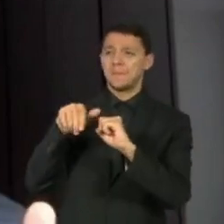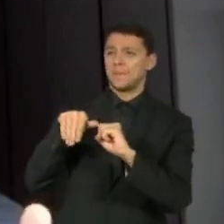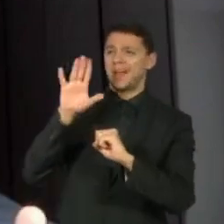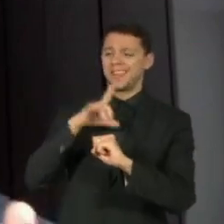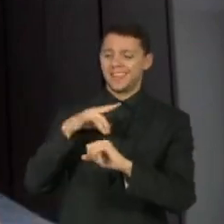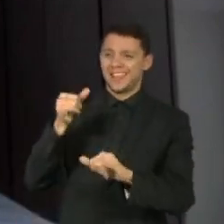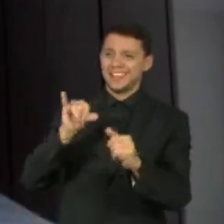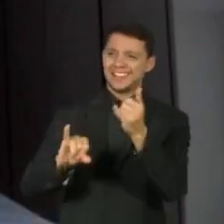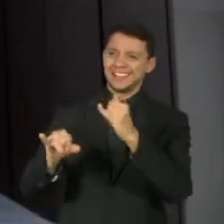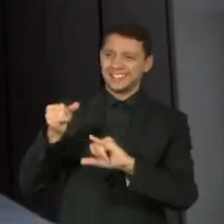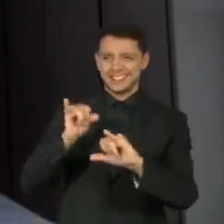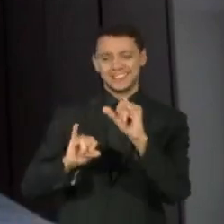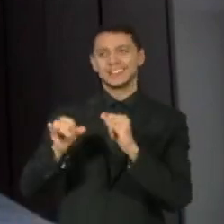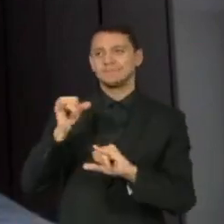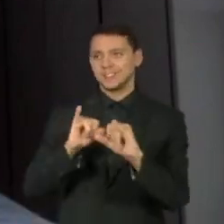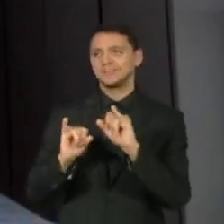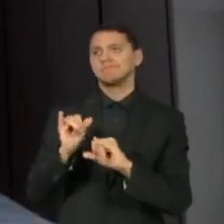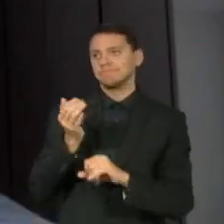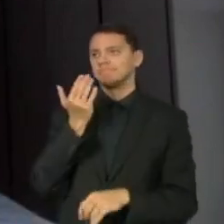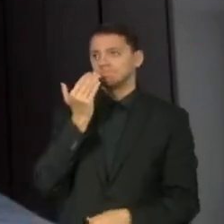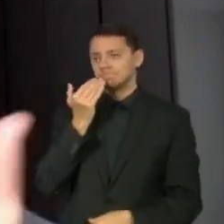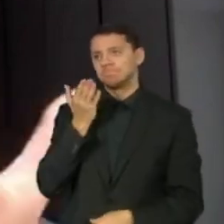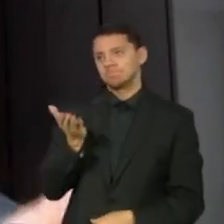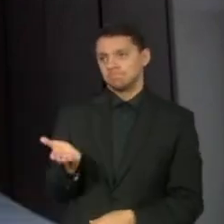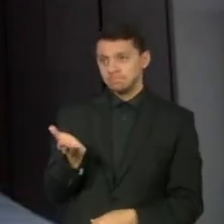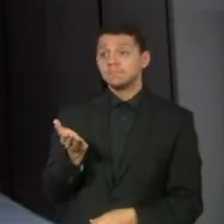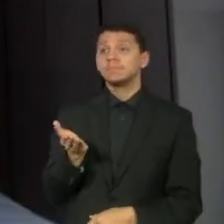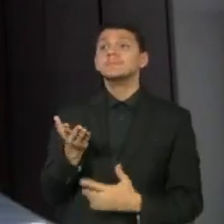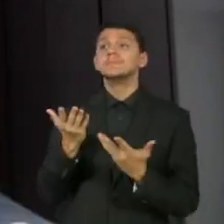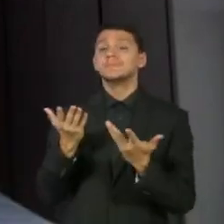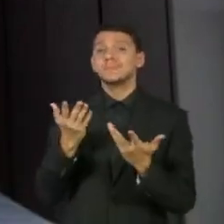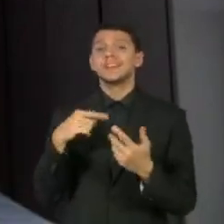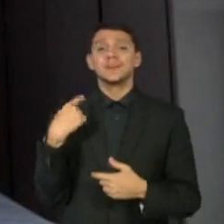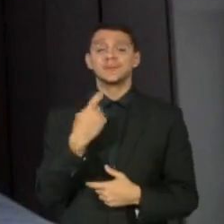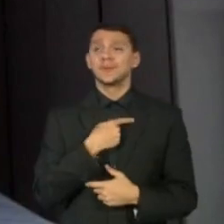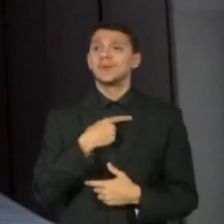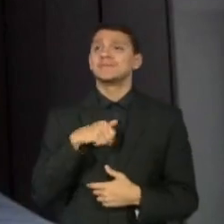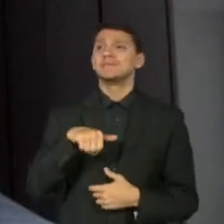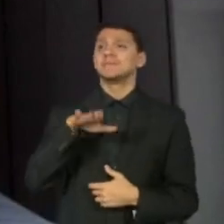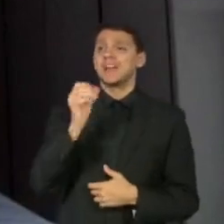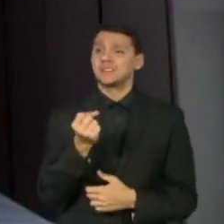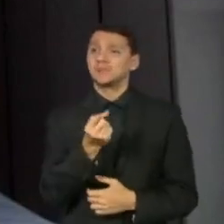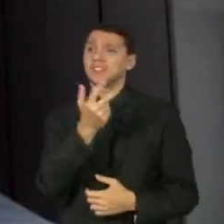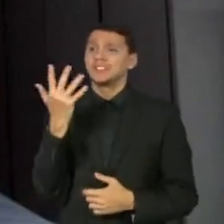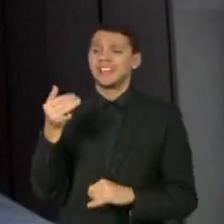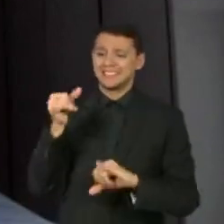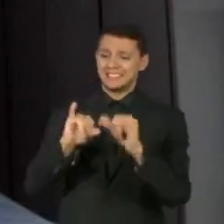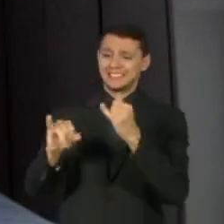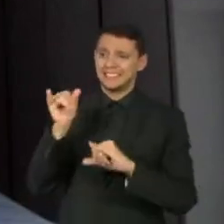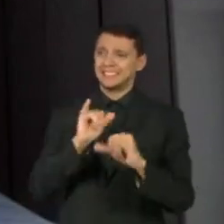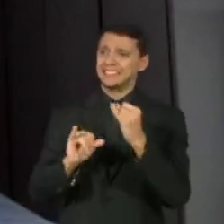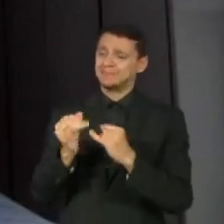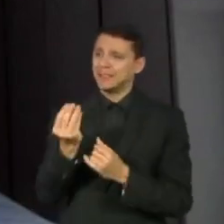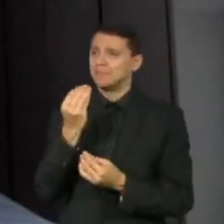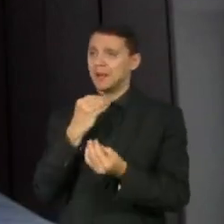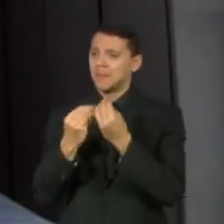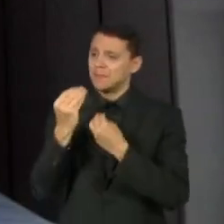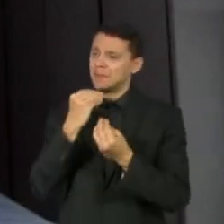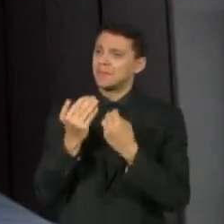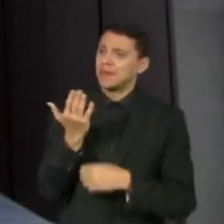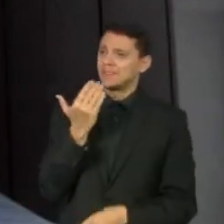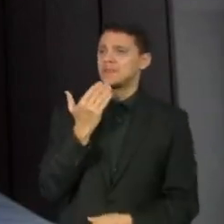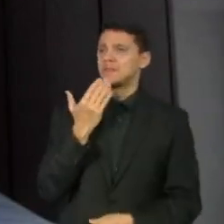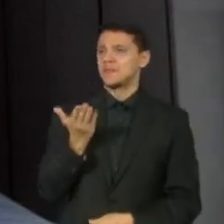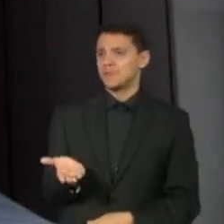aditivos alimentares. Então, invariavelmente, a gente está exposto a uma maior quantidade de aditivo alimentar. E